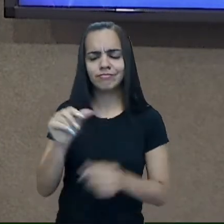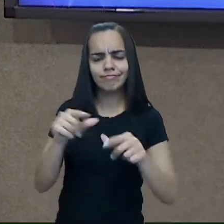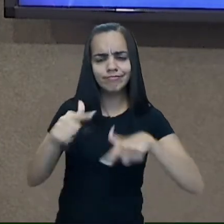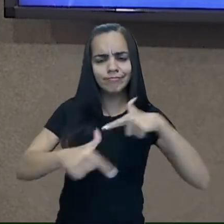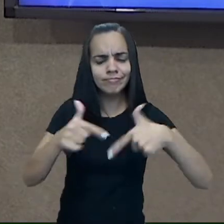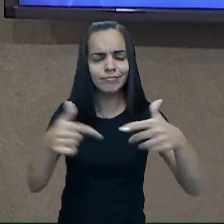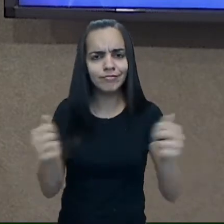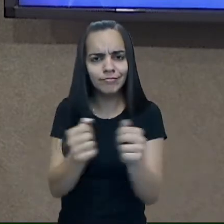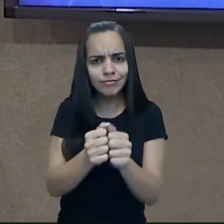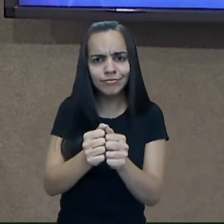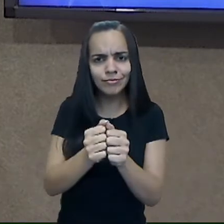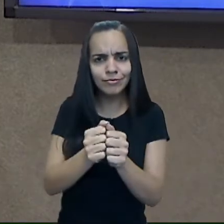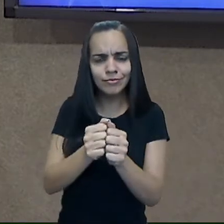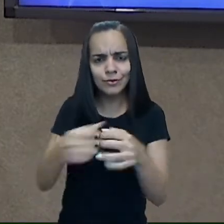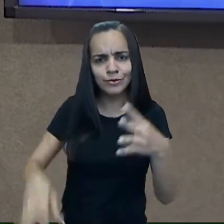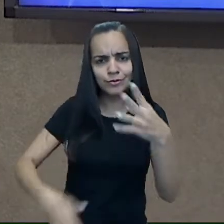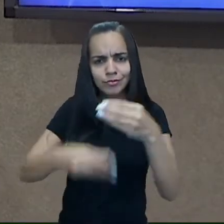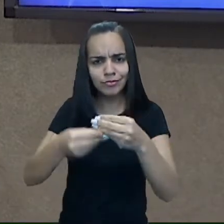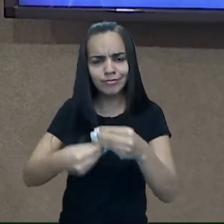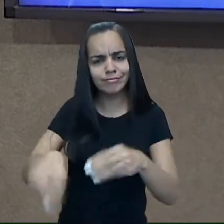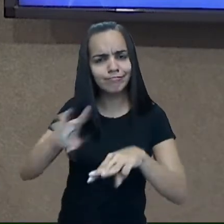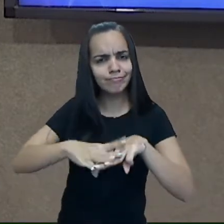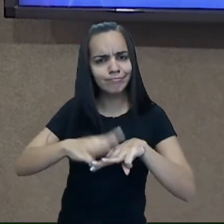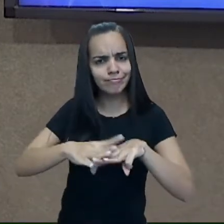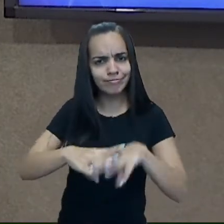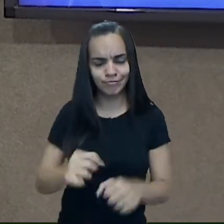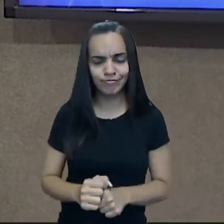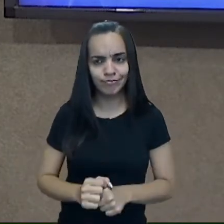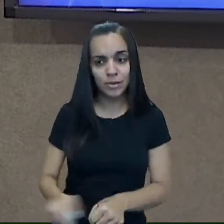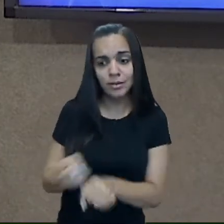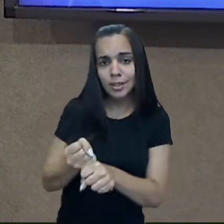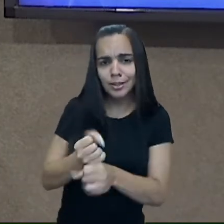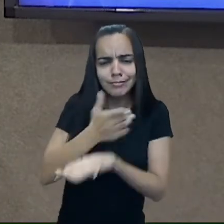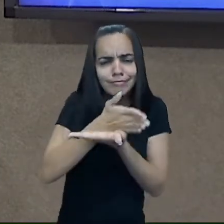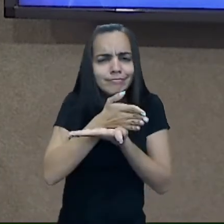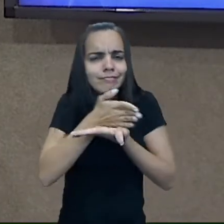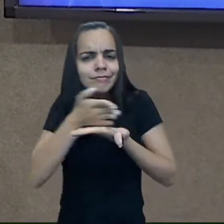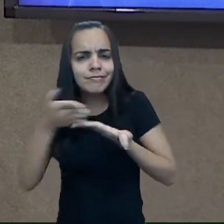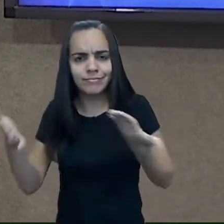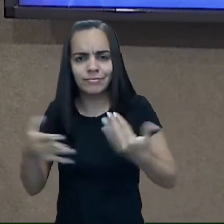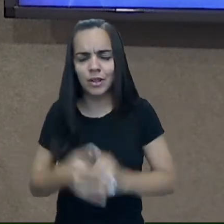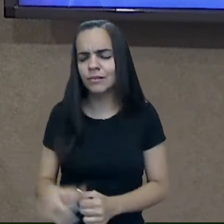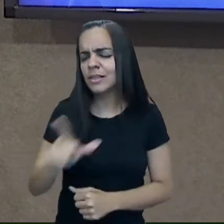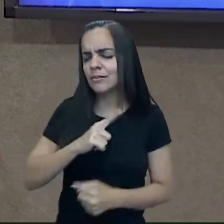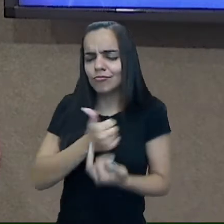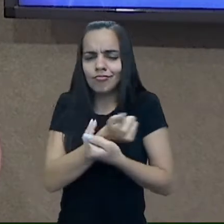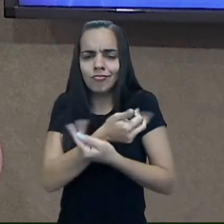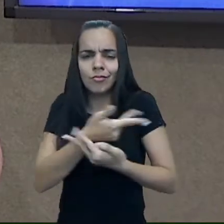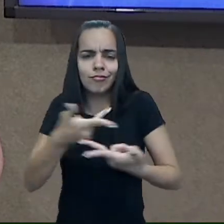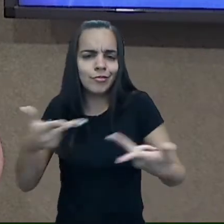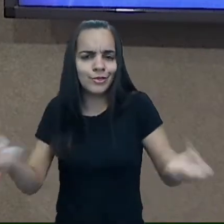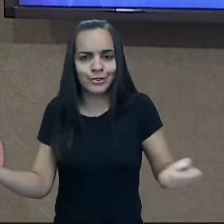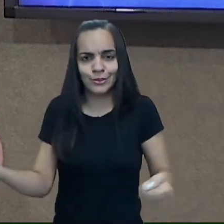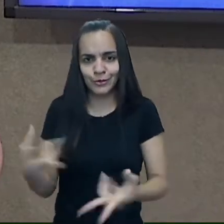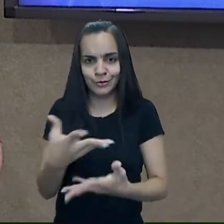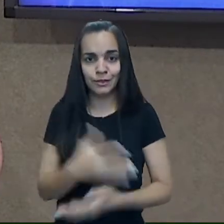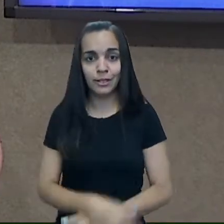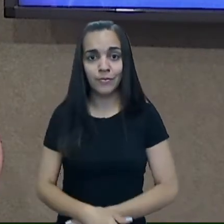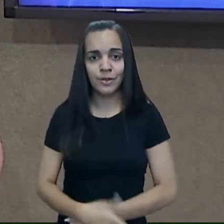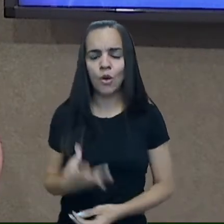curricular matemática. Esse ano está iniciando, então teremos muitas novidades. Hoje,